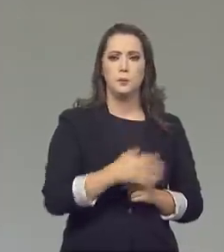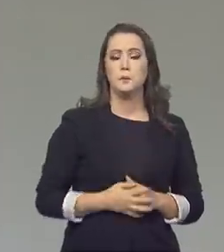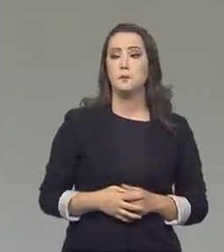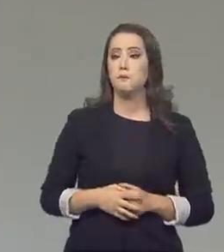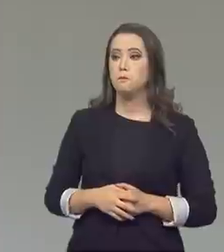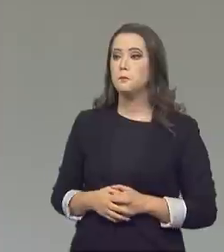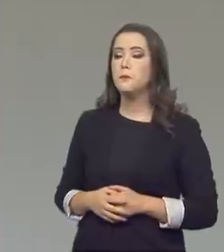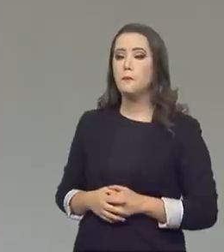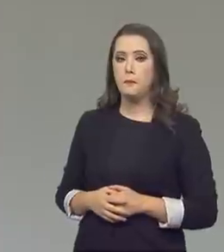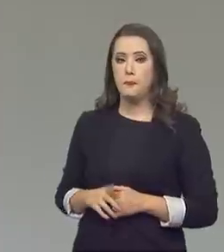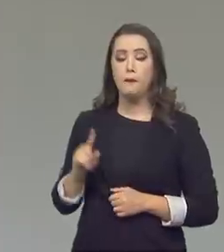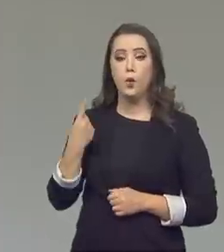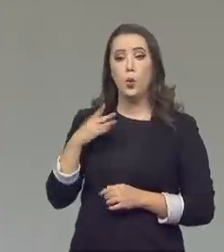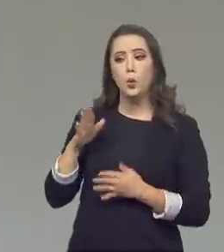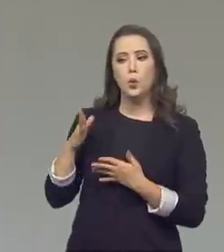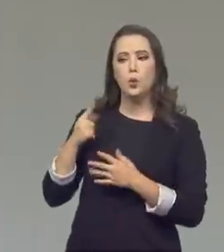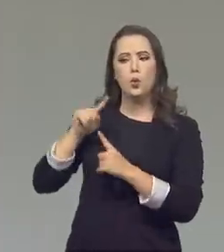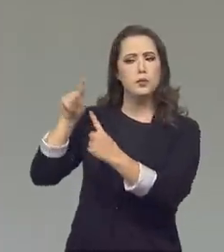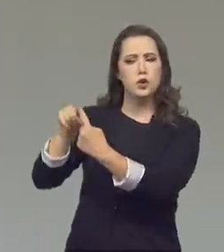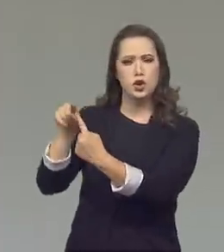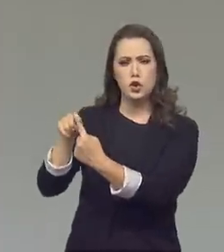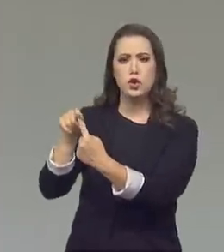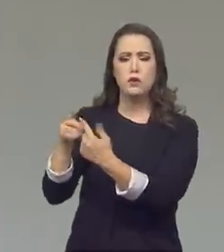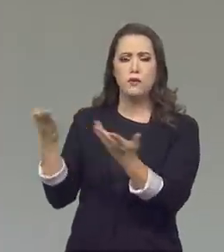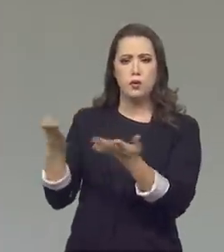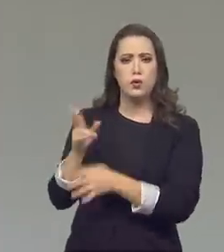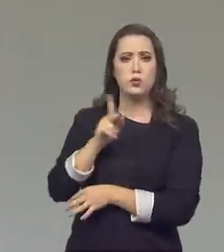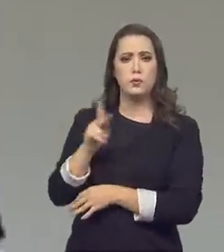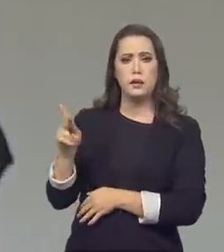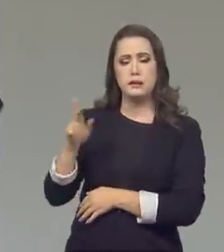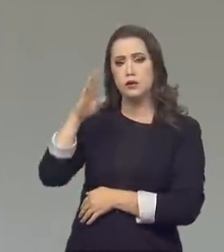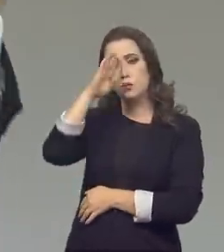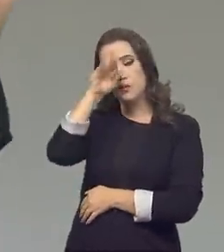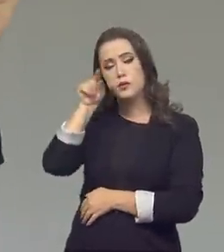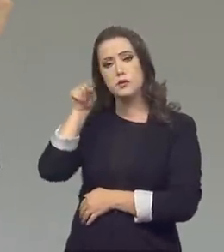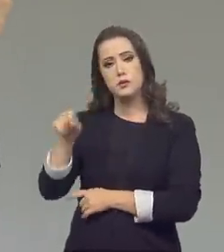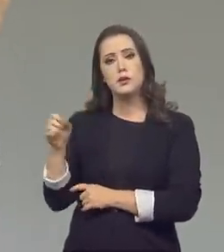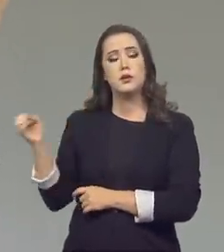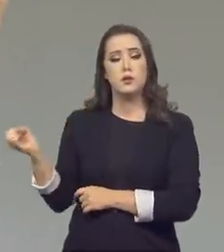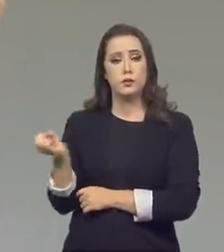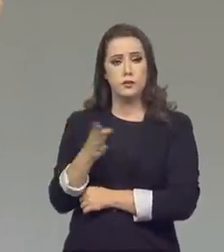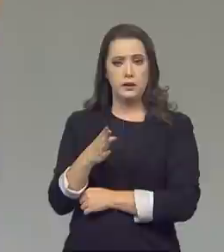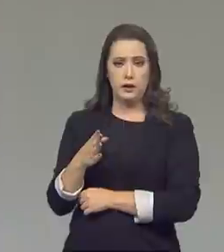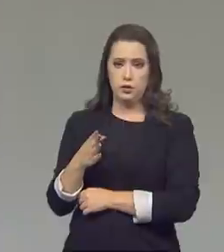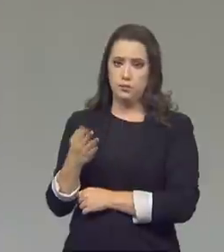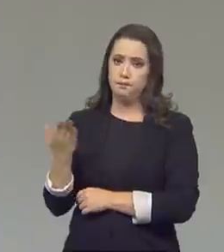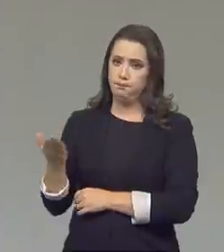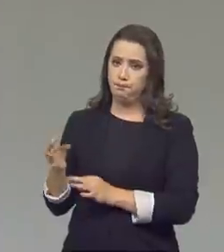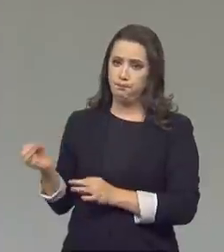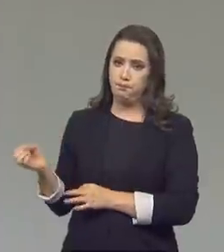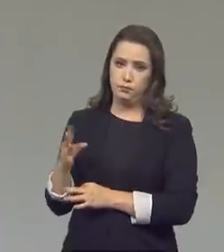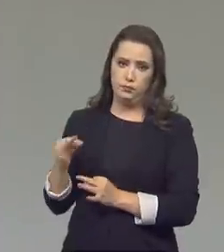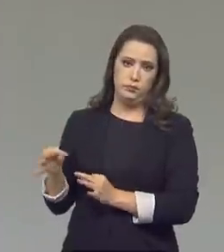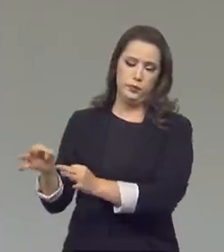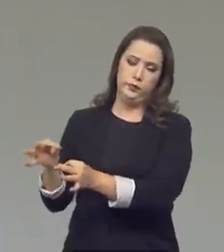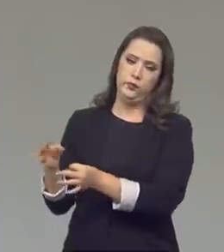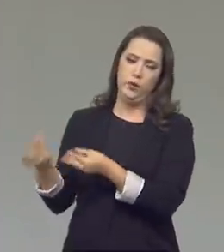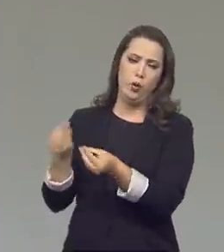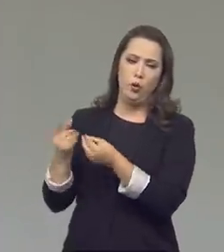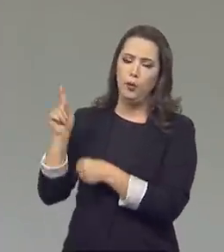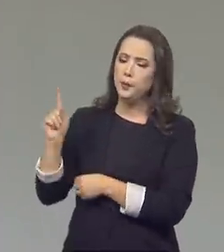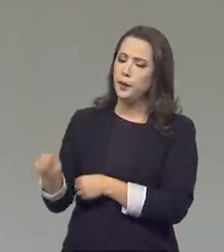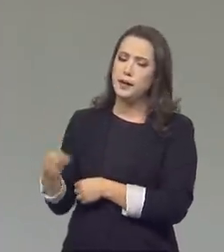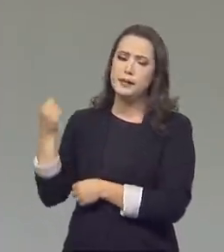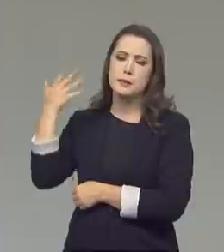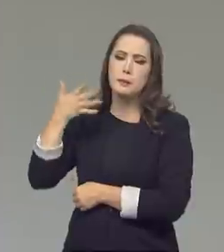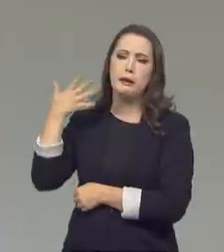dos motes do Inmetro nessa gestão do presidente Jair Bolsonaro é a questão da modernização. O que o senhor poderia falar para a gente